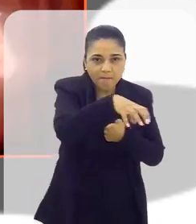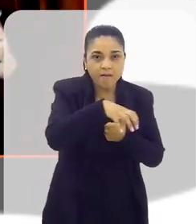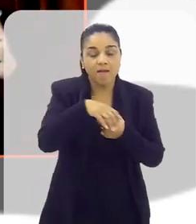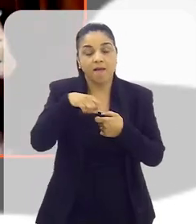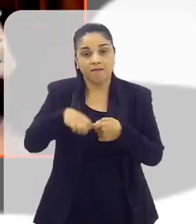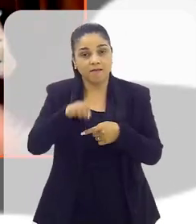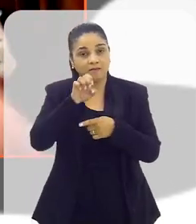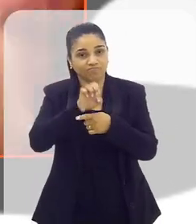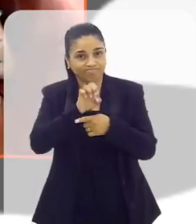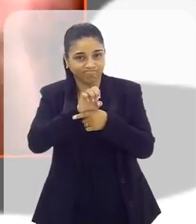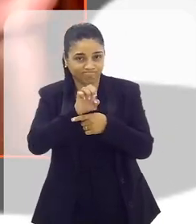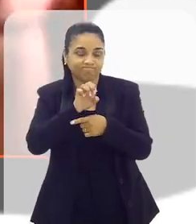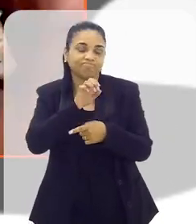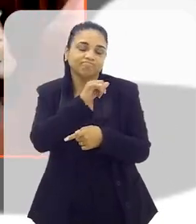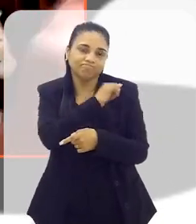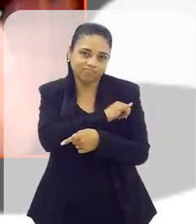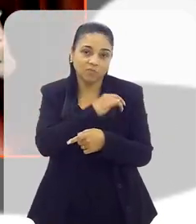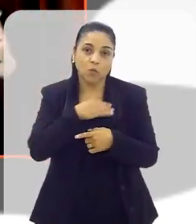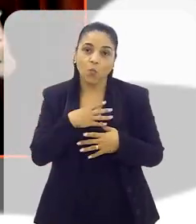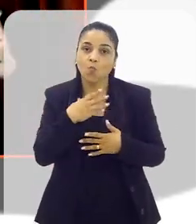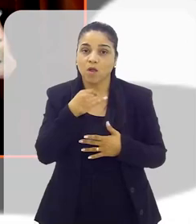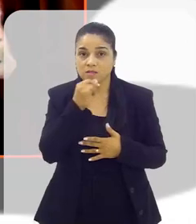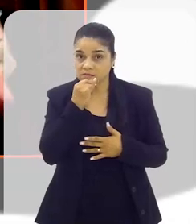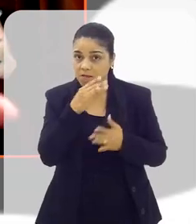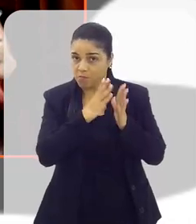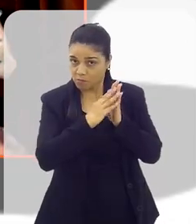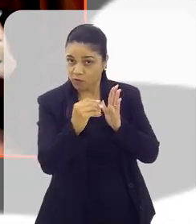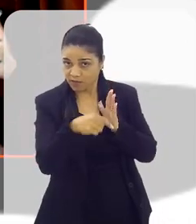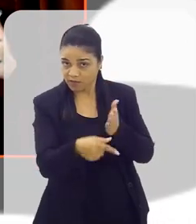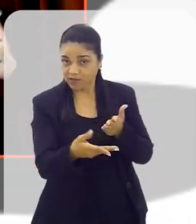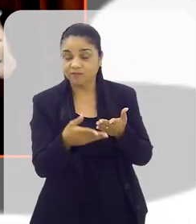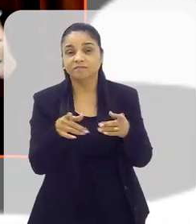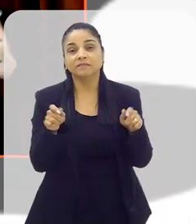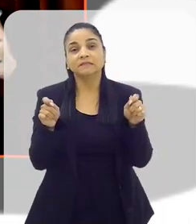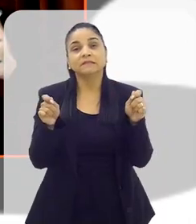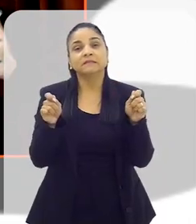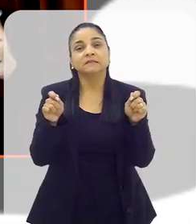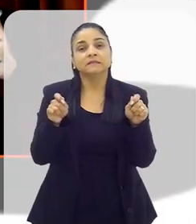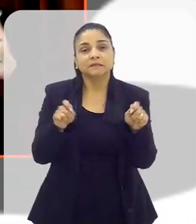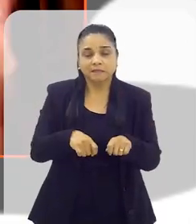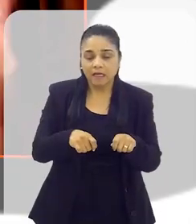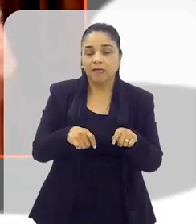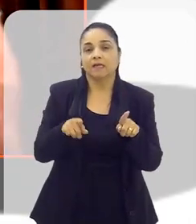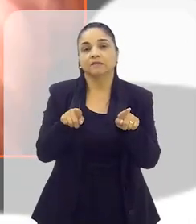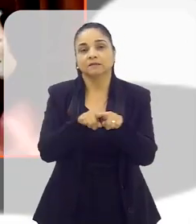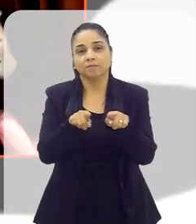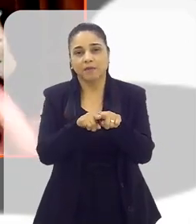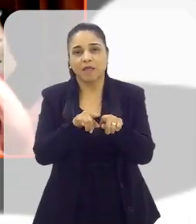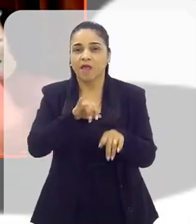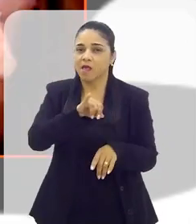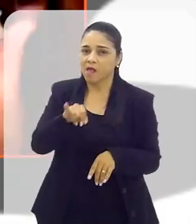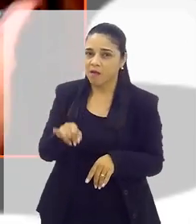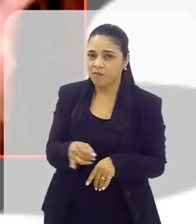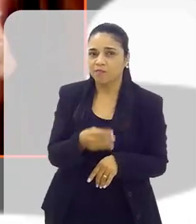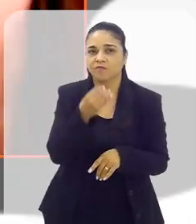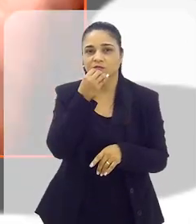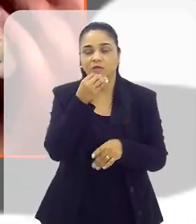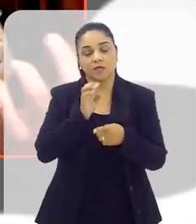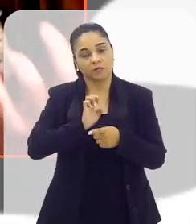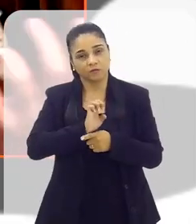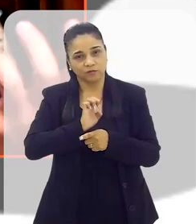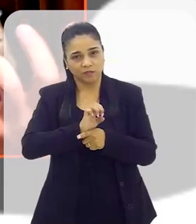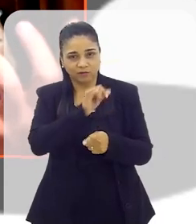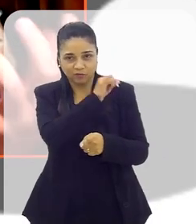estado do Rio de Janeiro, eu acho que a DEAT é um exemplo. E aí o que se poderia fazer também, Cláudio, é aproveitar, na hora de